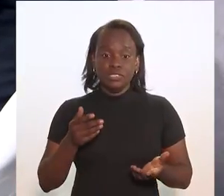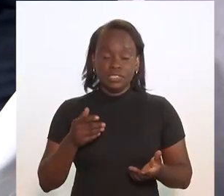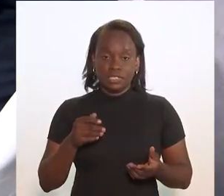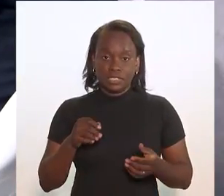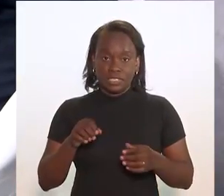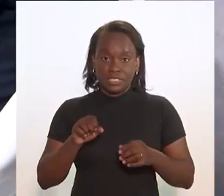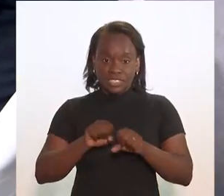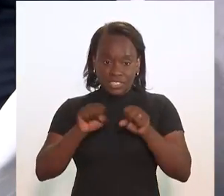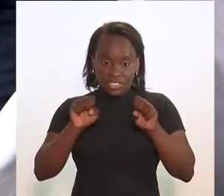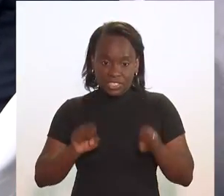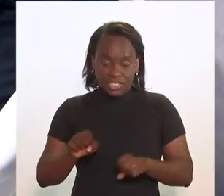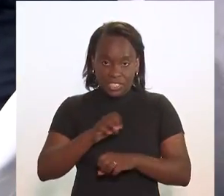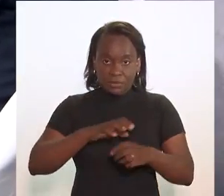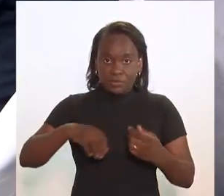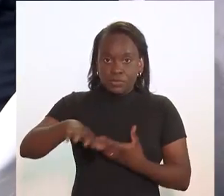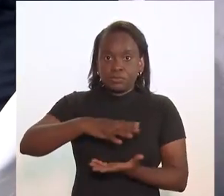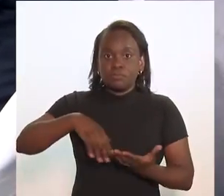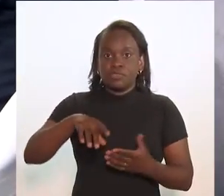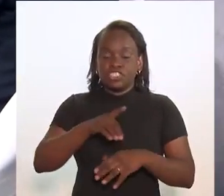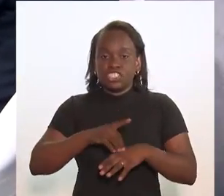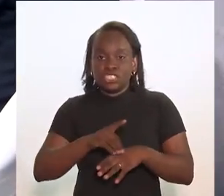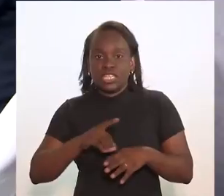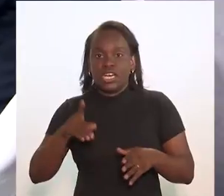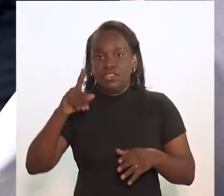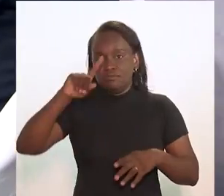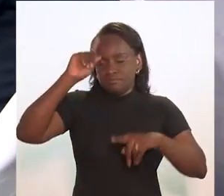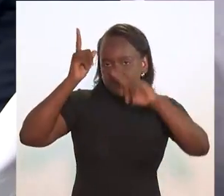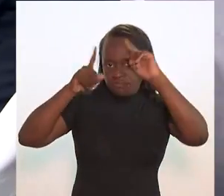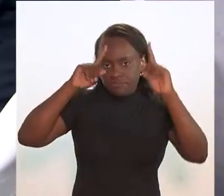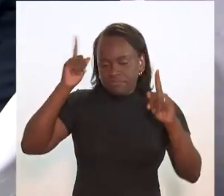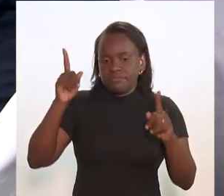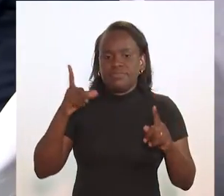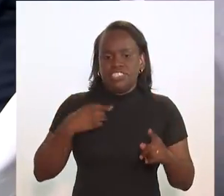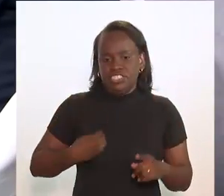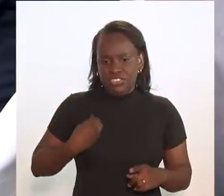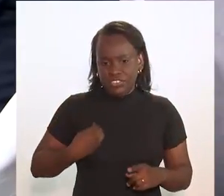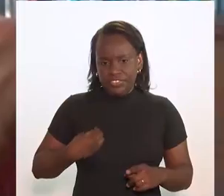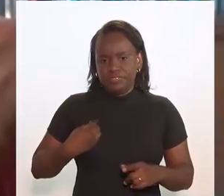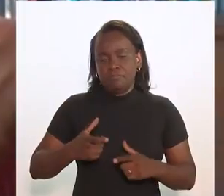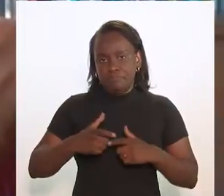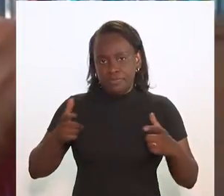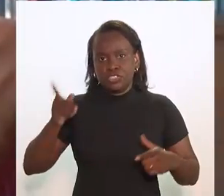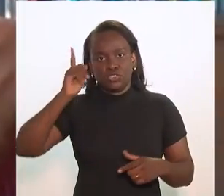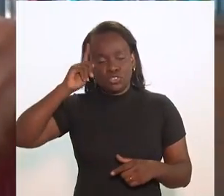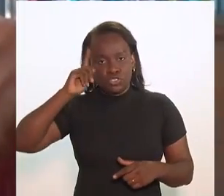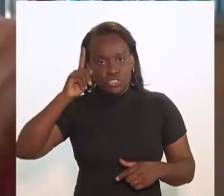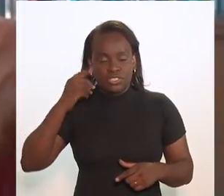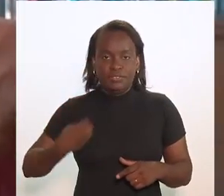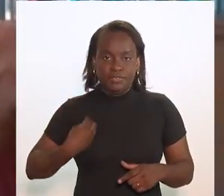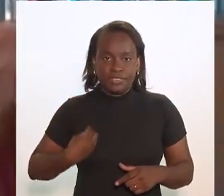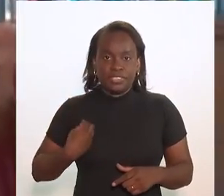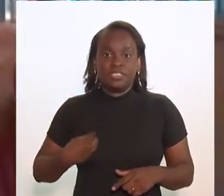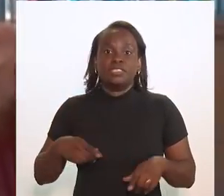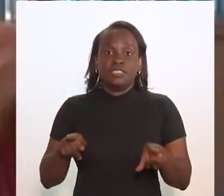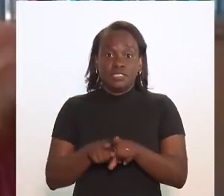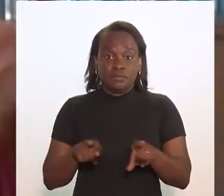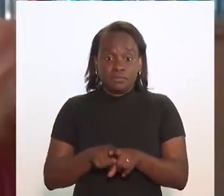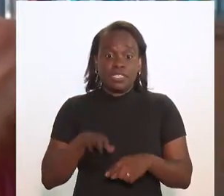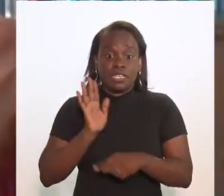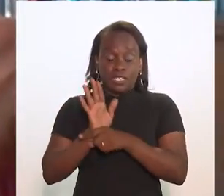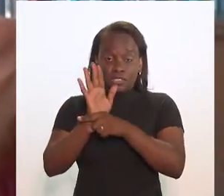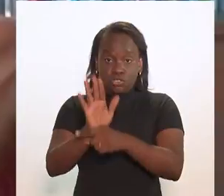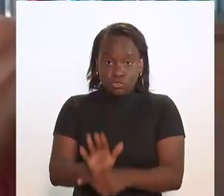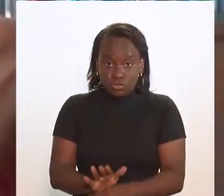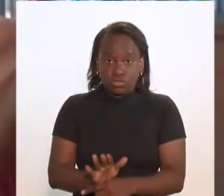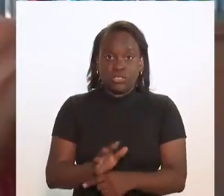ecossistema criativo digital está cada vez mais presente no nosso cotidiano e tem